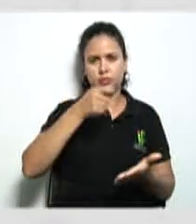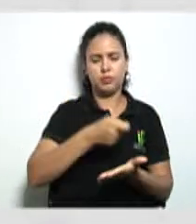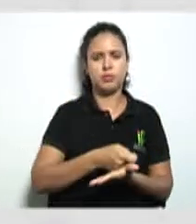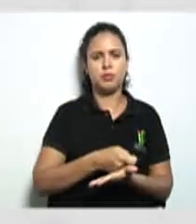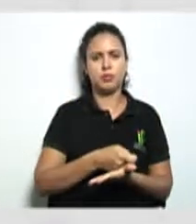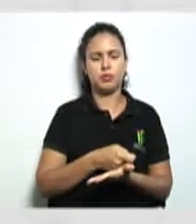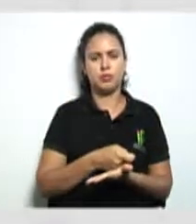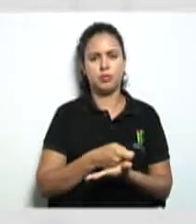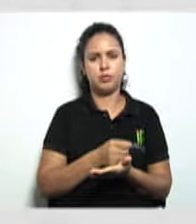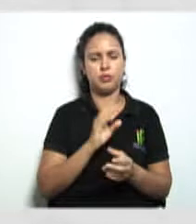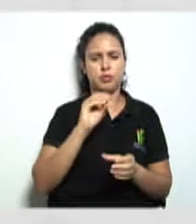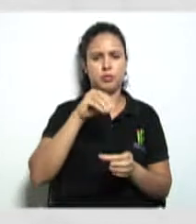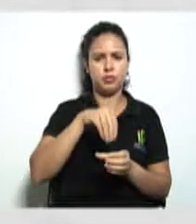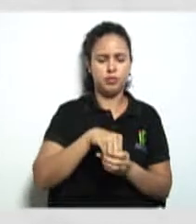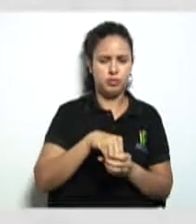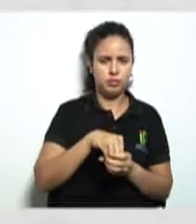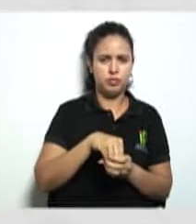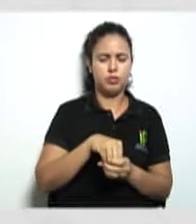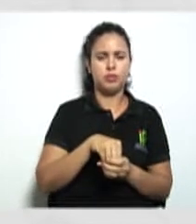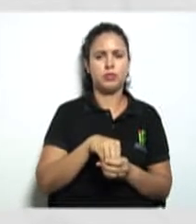cooperativa.